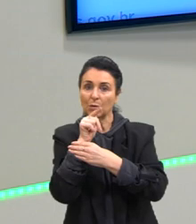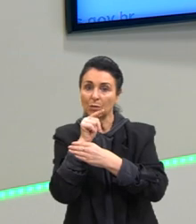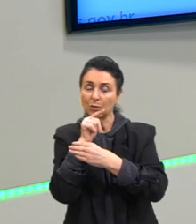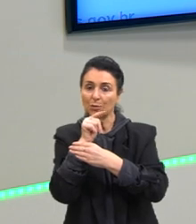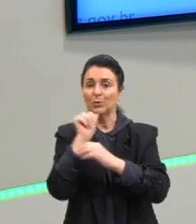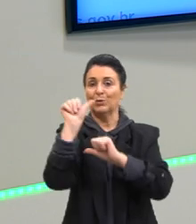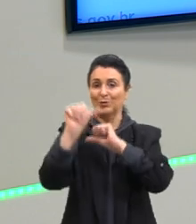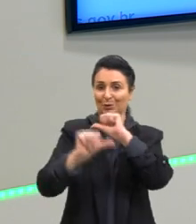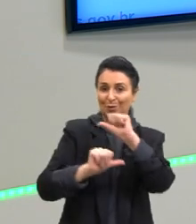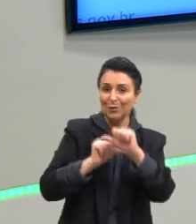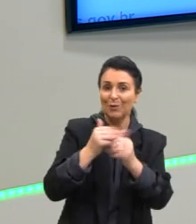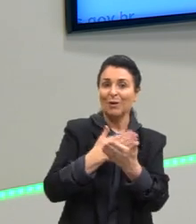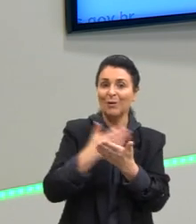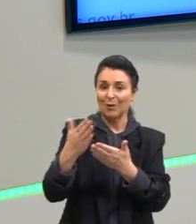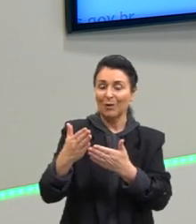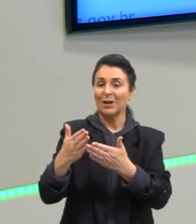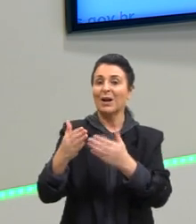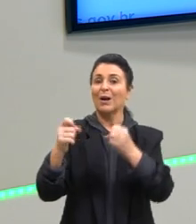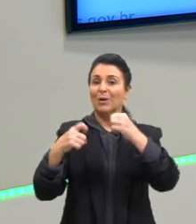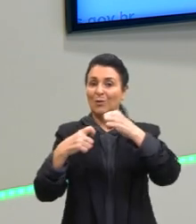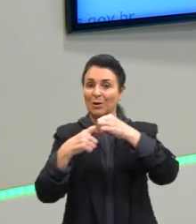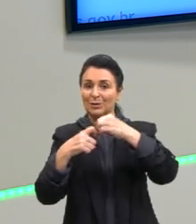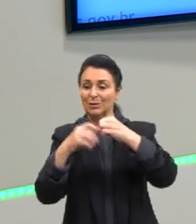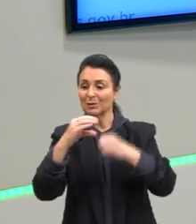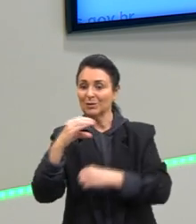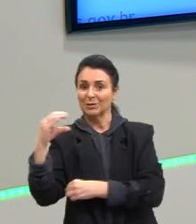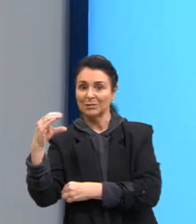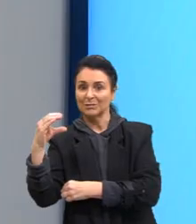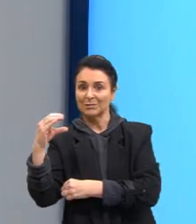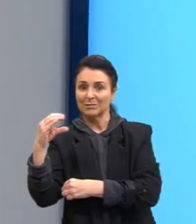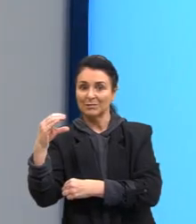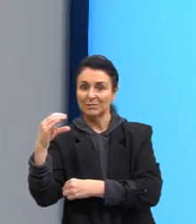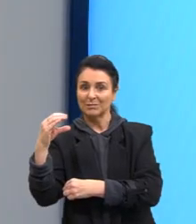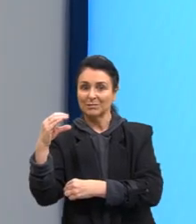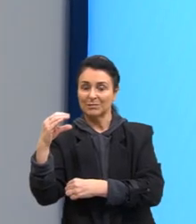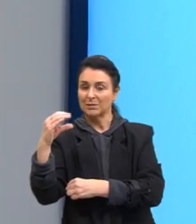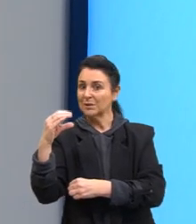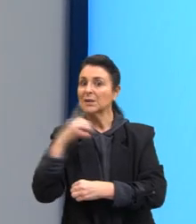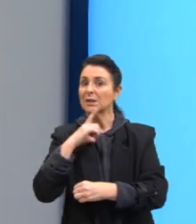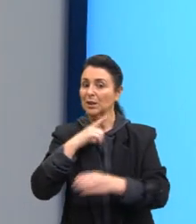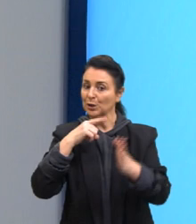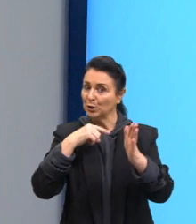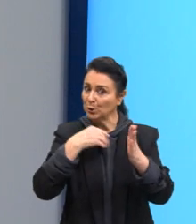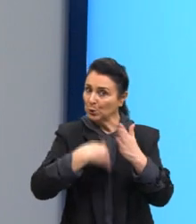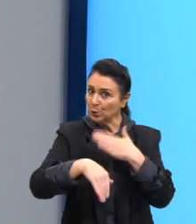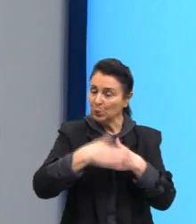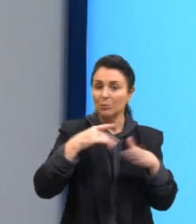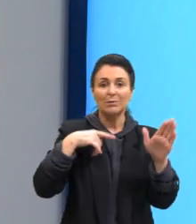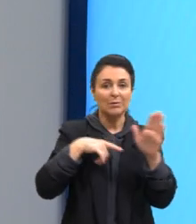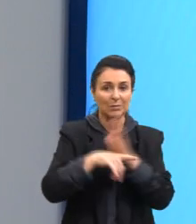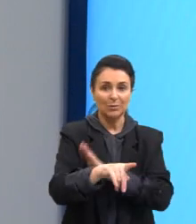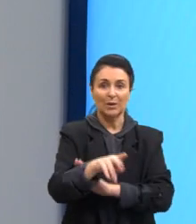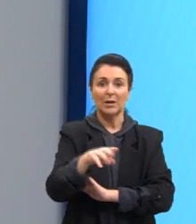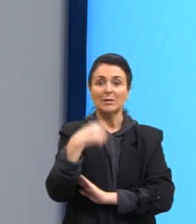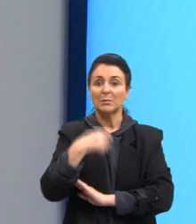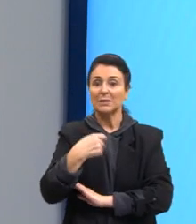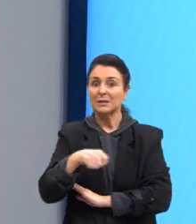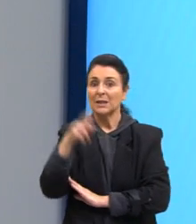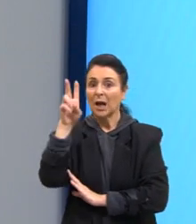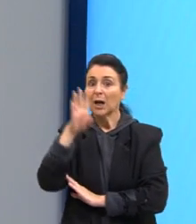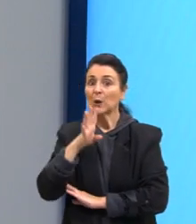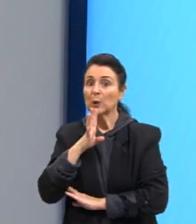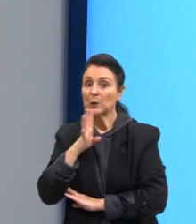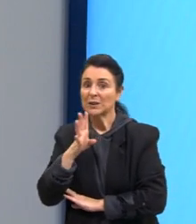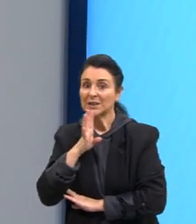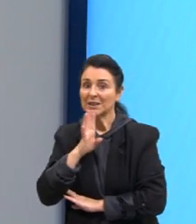carbônico. Também está dizendo. Isso tudo está no enunciado. Somente a interpretação do enunciado. Conhecer ali a nomenclatura de química.